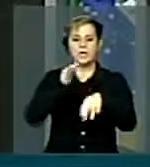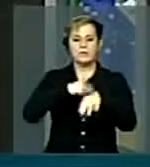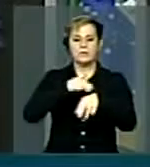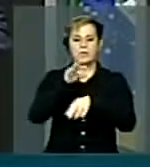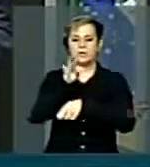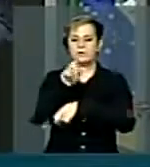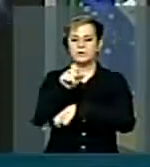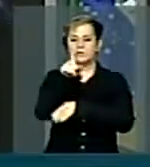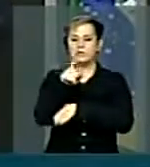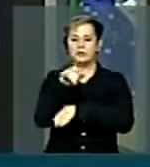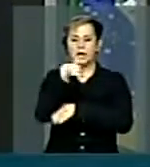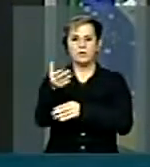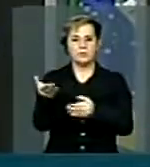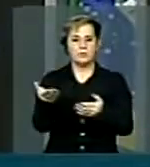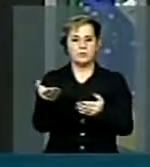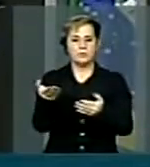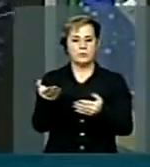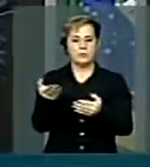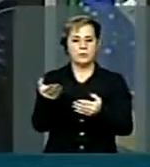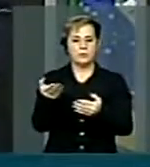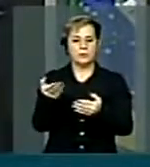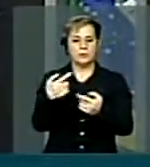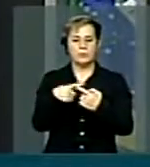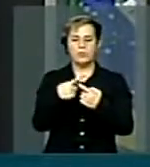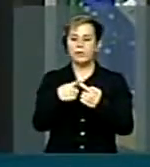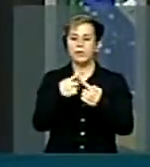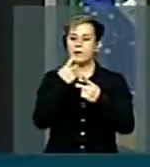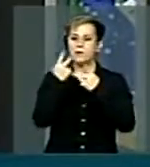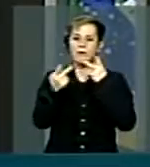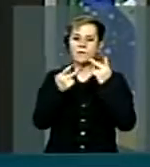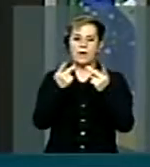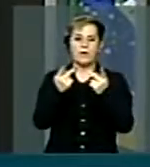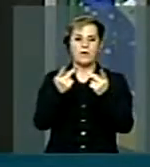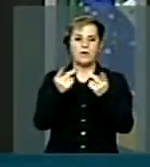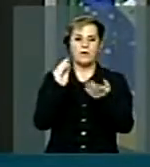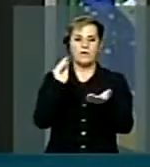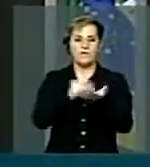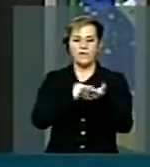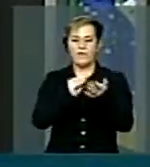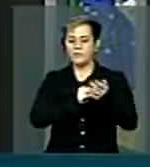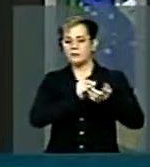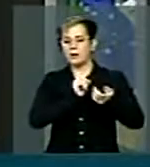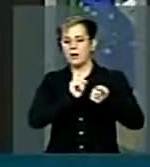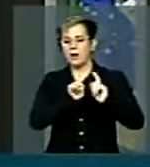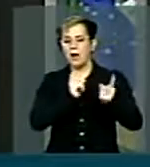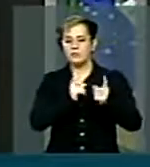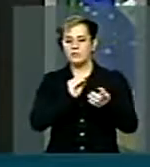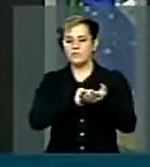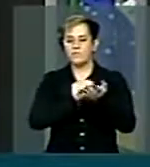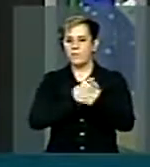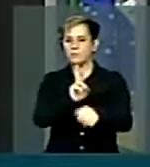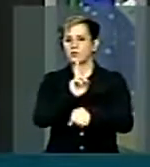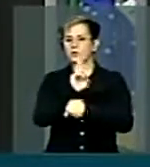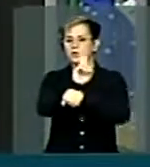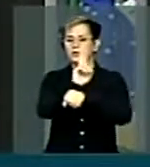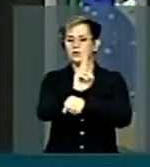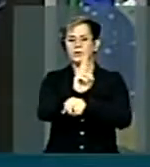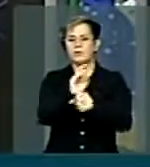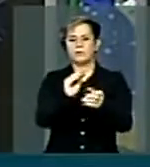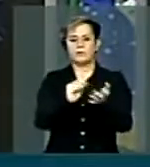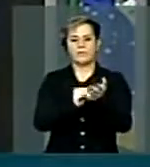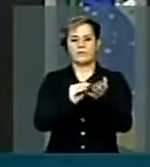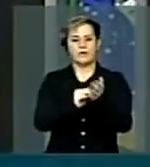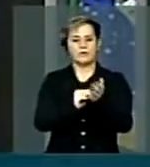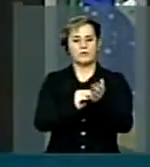tal a incompetência, volto a dizer, administrativa, de gestão e gerencial,